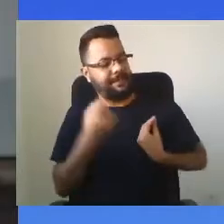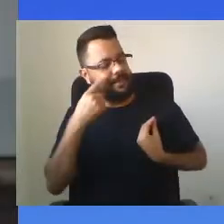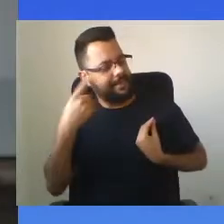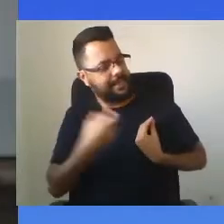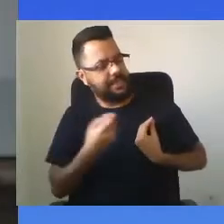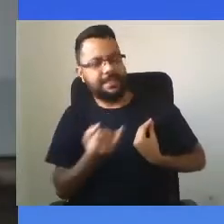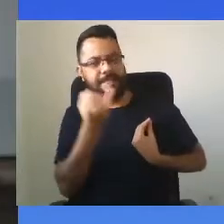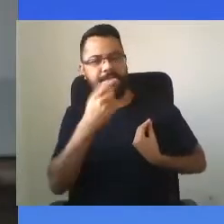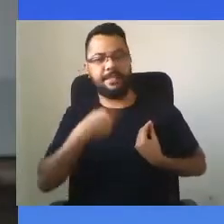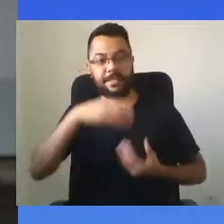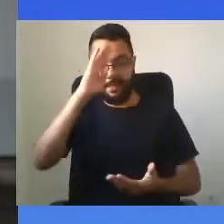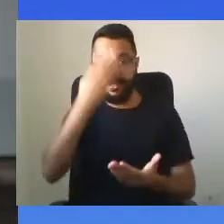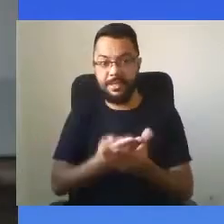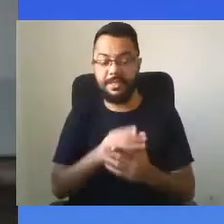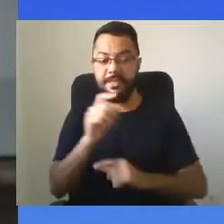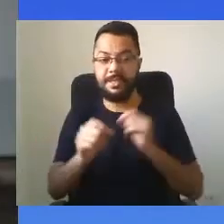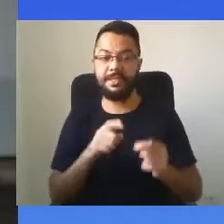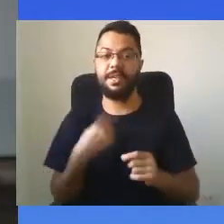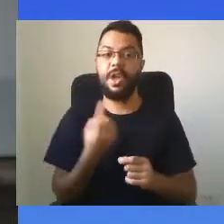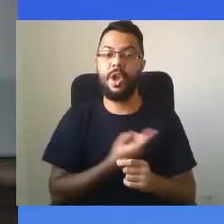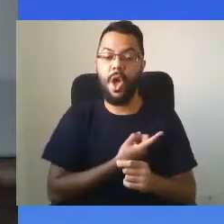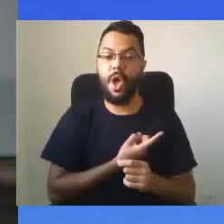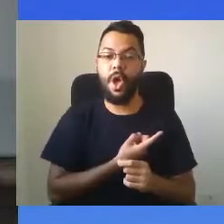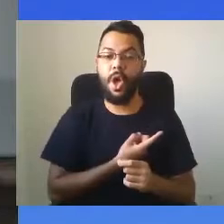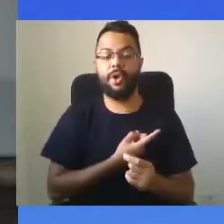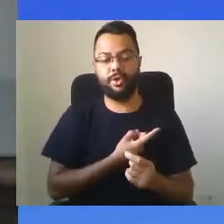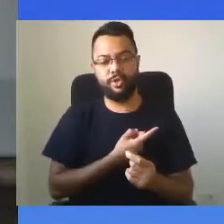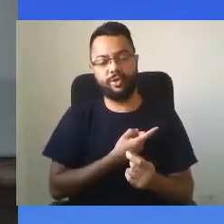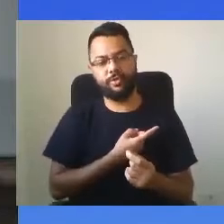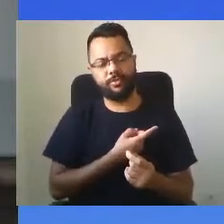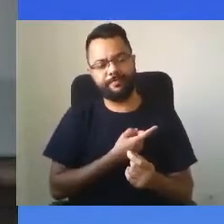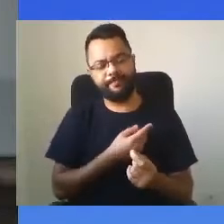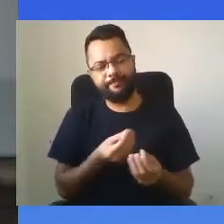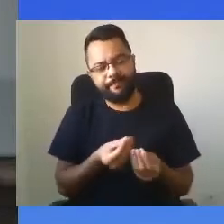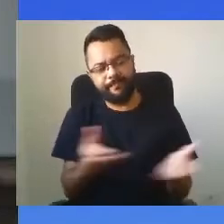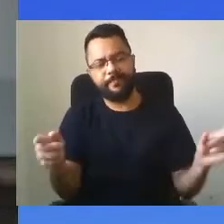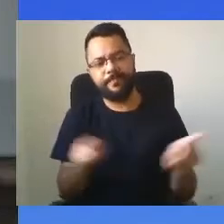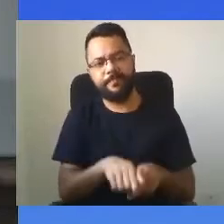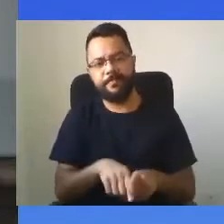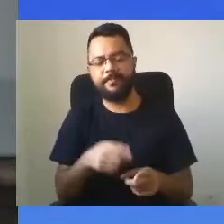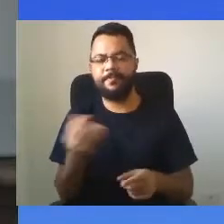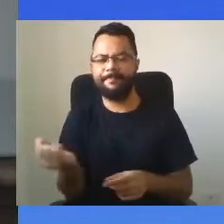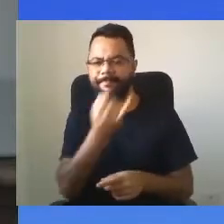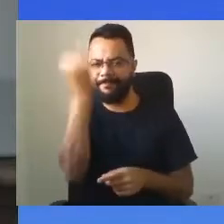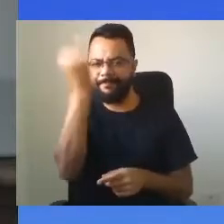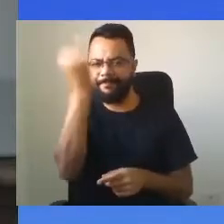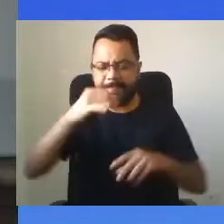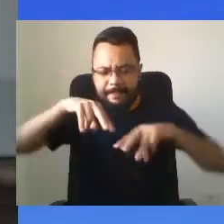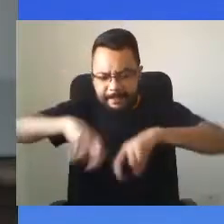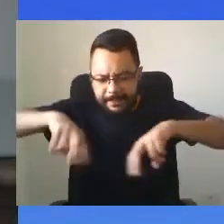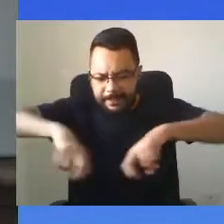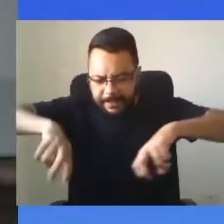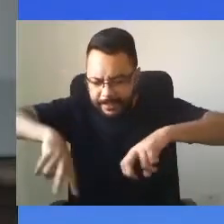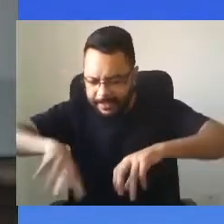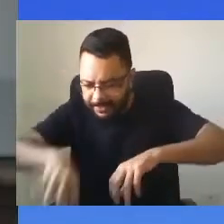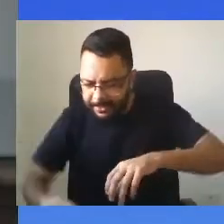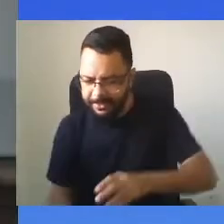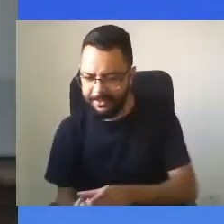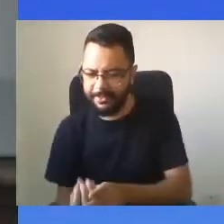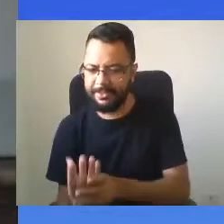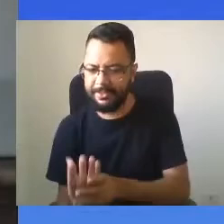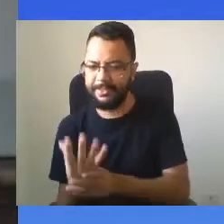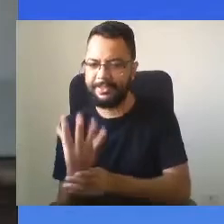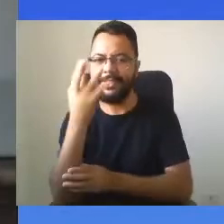Acredito que nosso legado deve ser pautado pelo renascimento da esperança, do amor, da solidariedade,